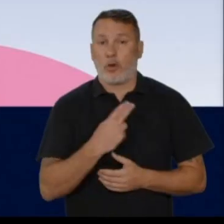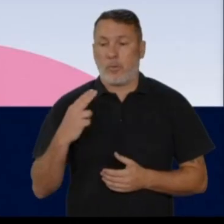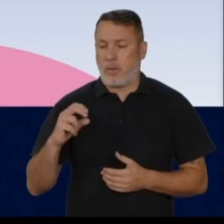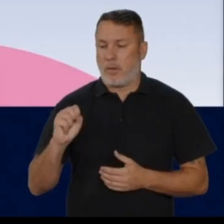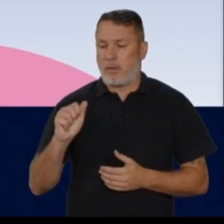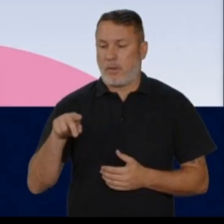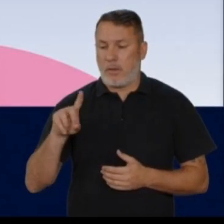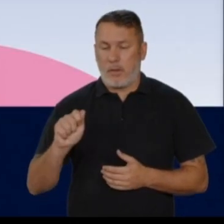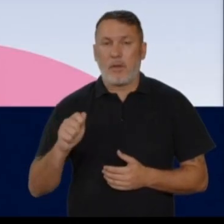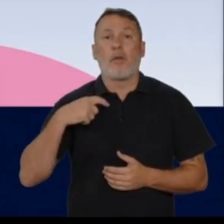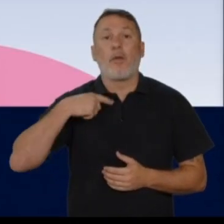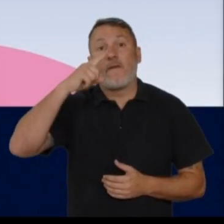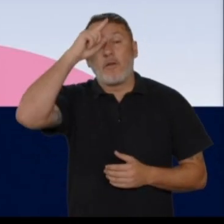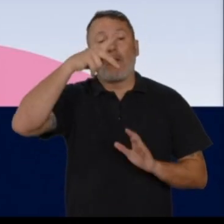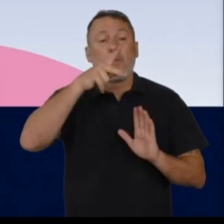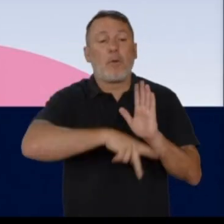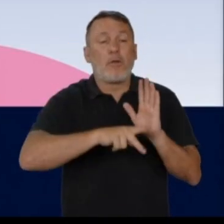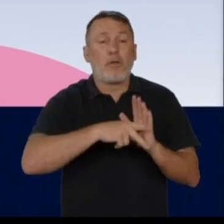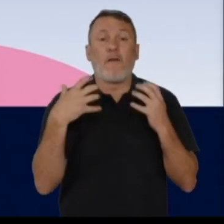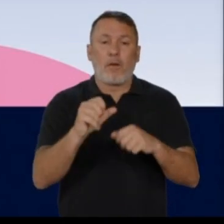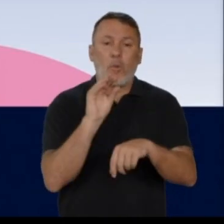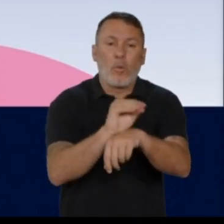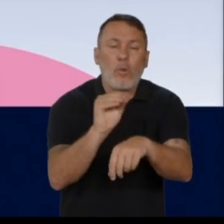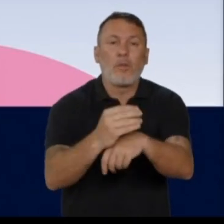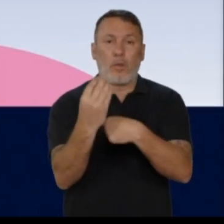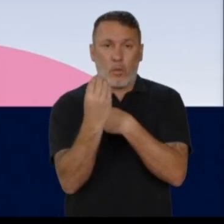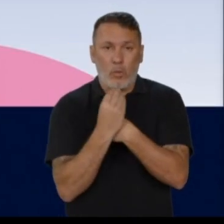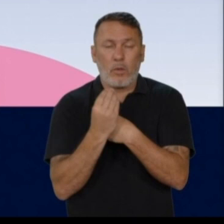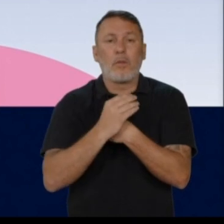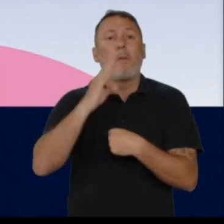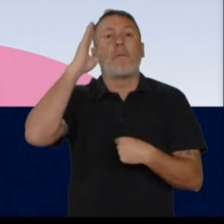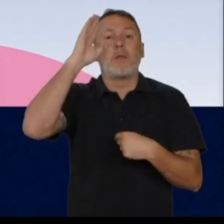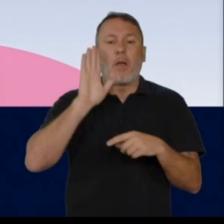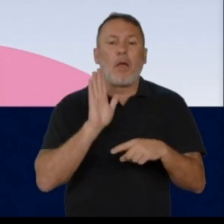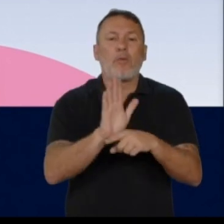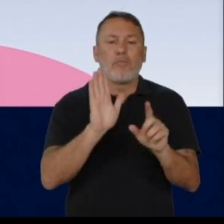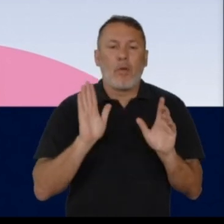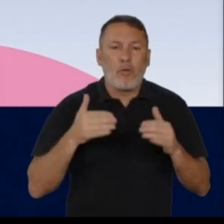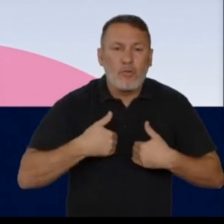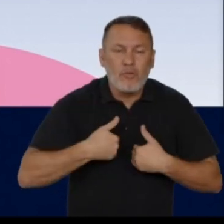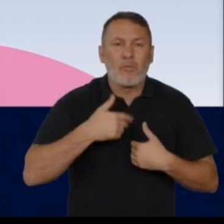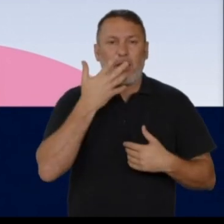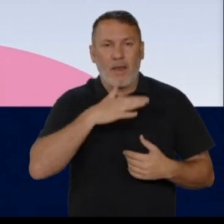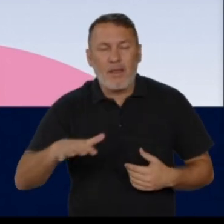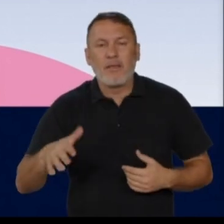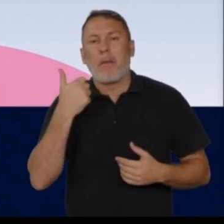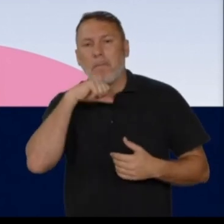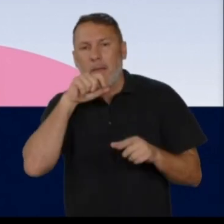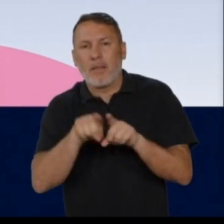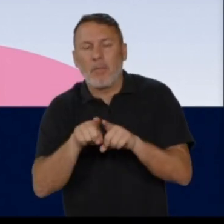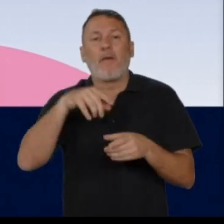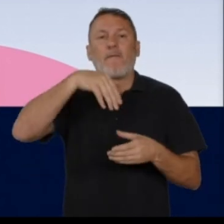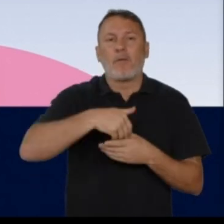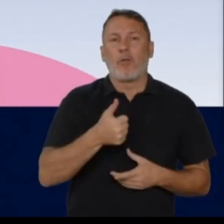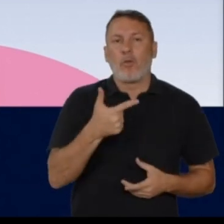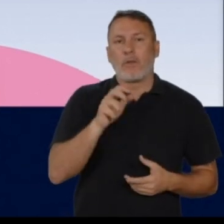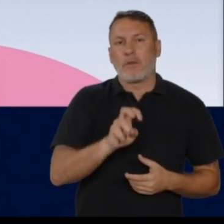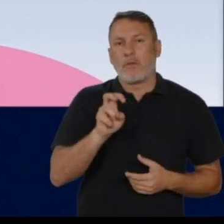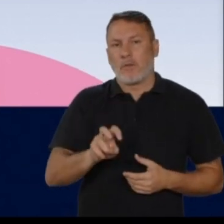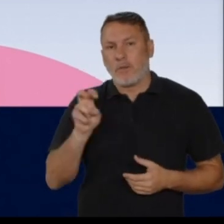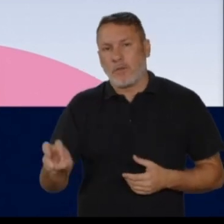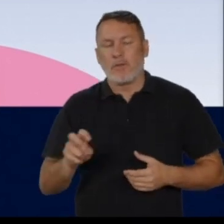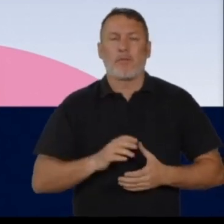Sou Sandra Potier, idealizadora do projeto Vamos Cuidar de Quem Cuida. Em prol das pessoas com autismo e mães atípicas, vote